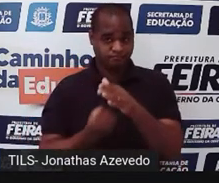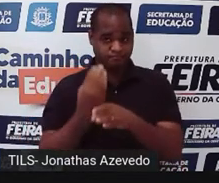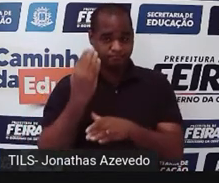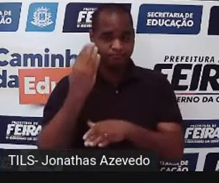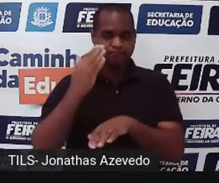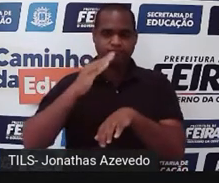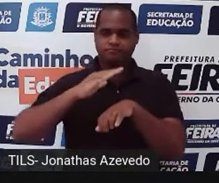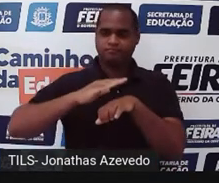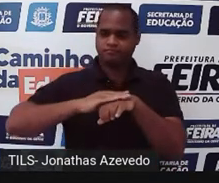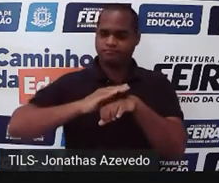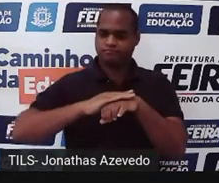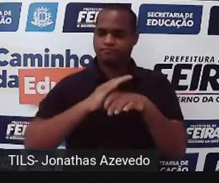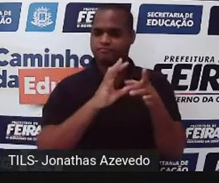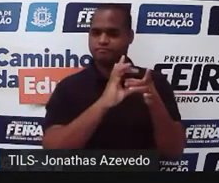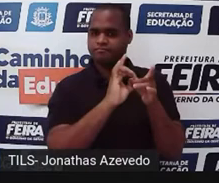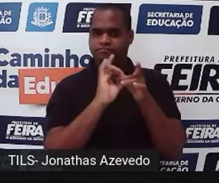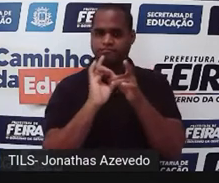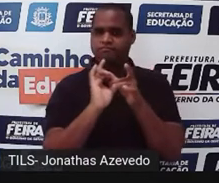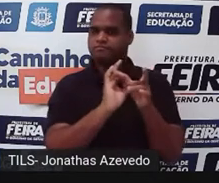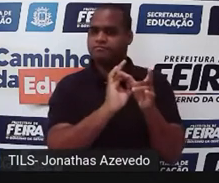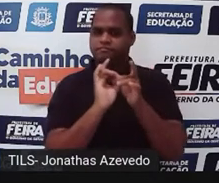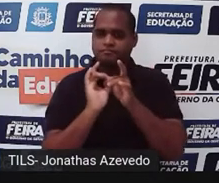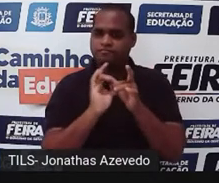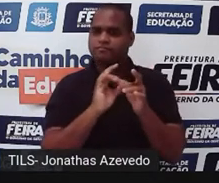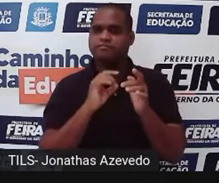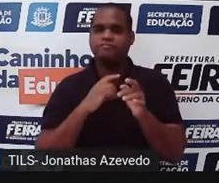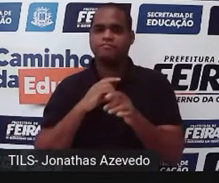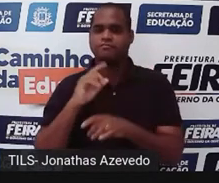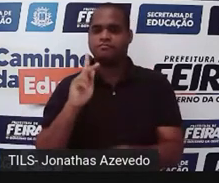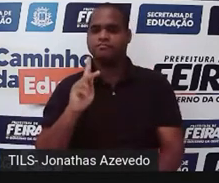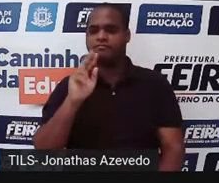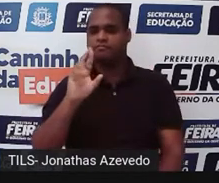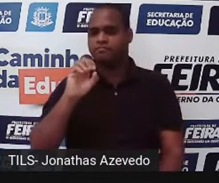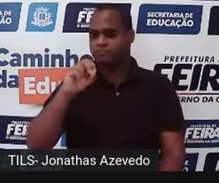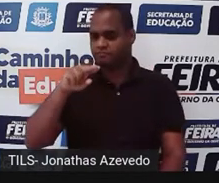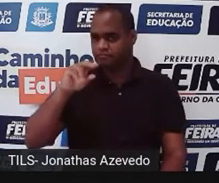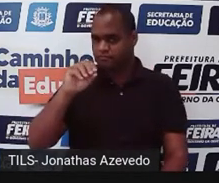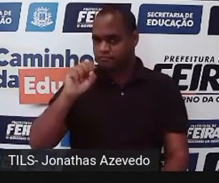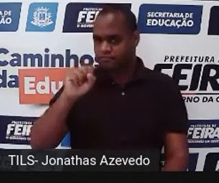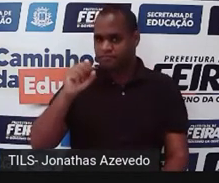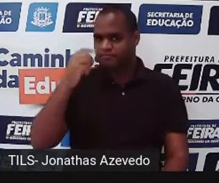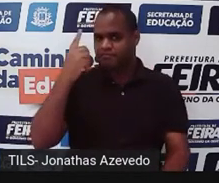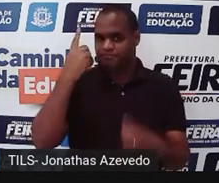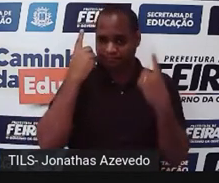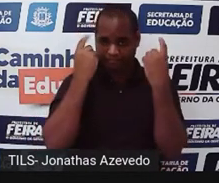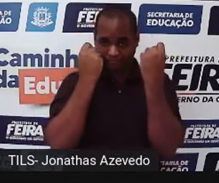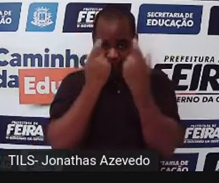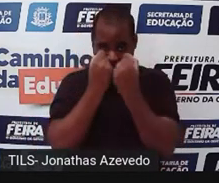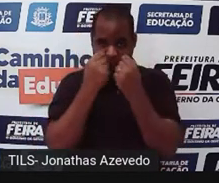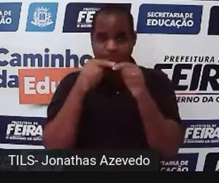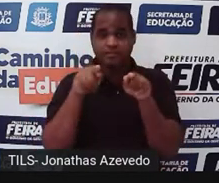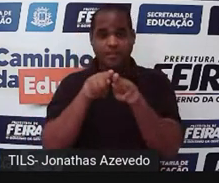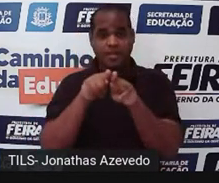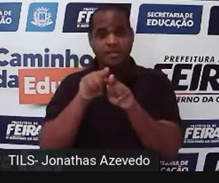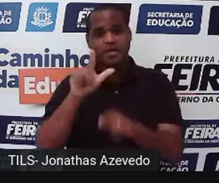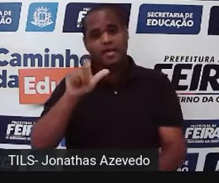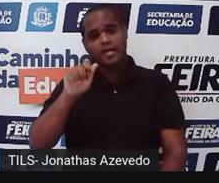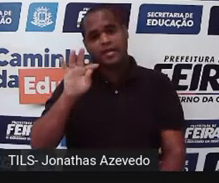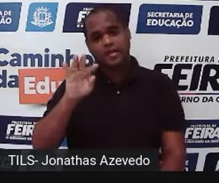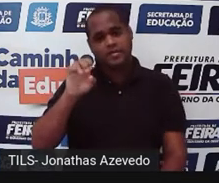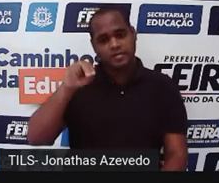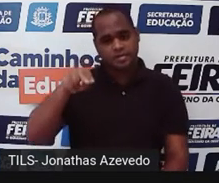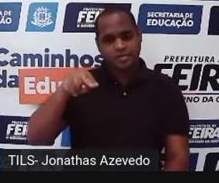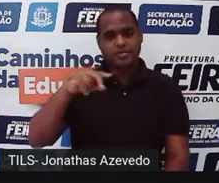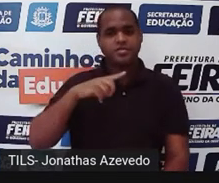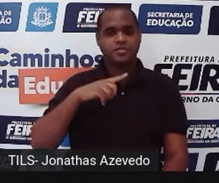crônica é na sua origem do vocábulo crônus, que é do grego e de crônus também do latim, que significa tempo.